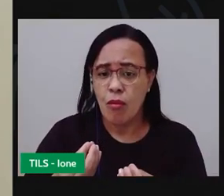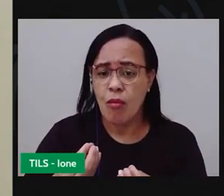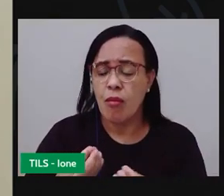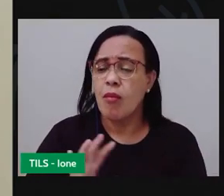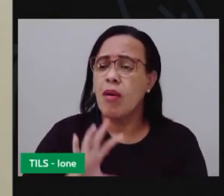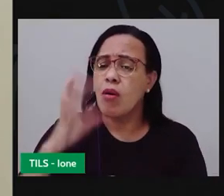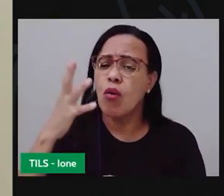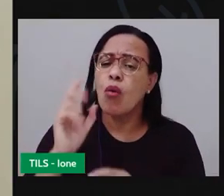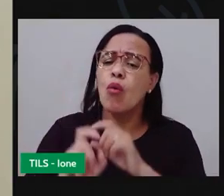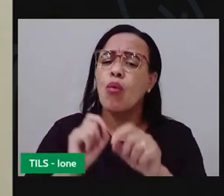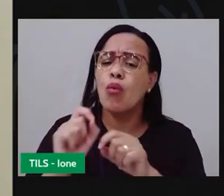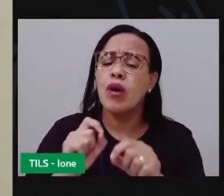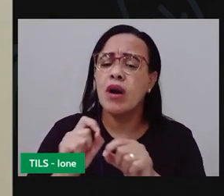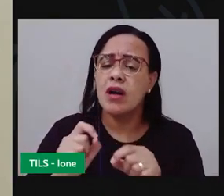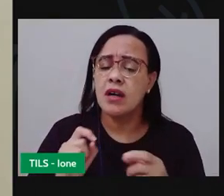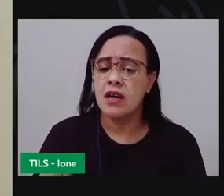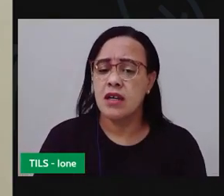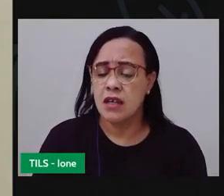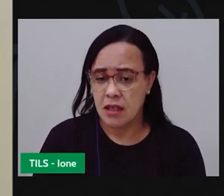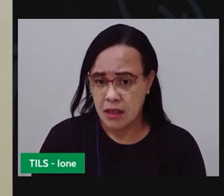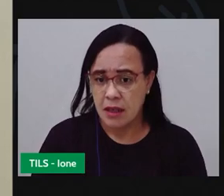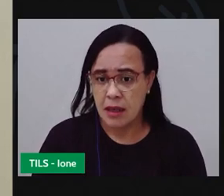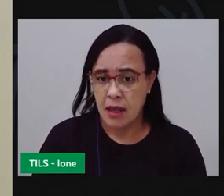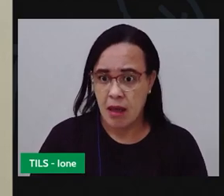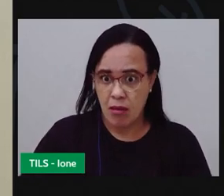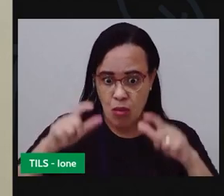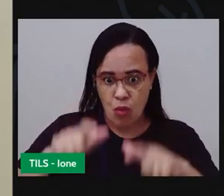acontece com isso no meio ambiente?